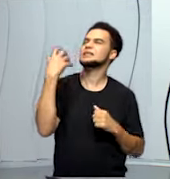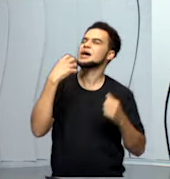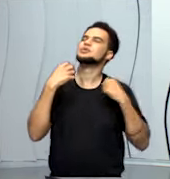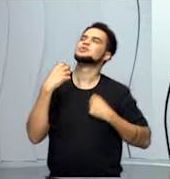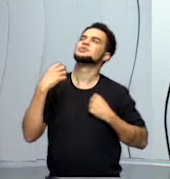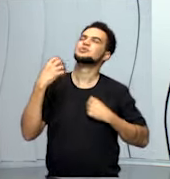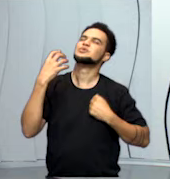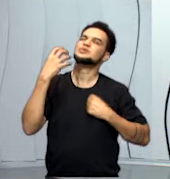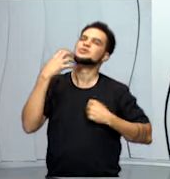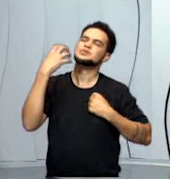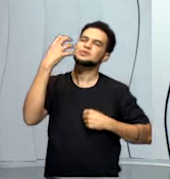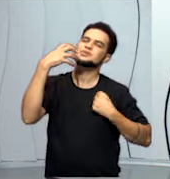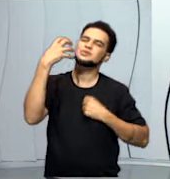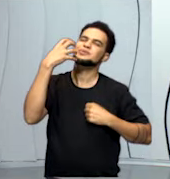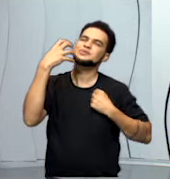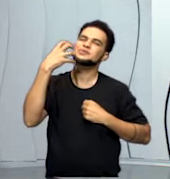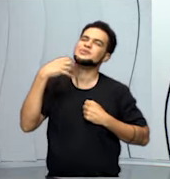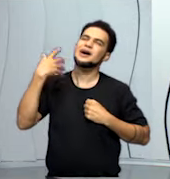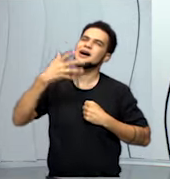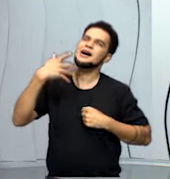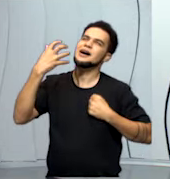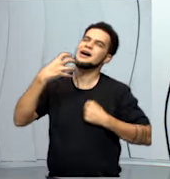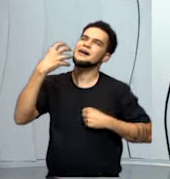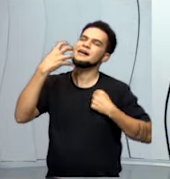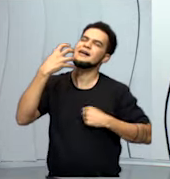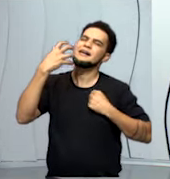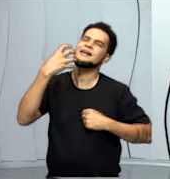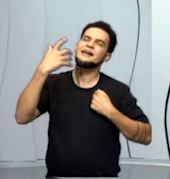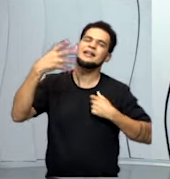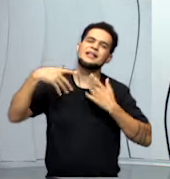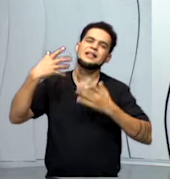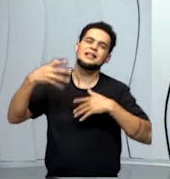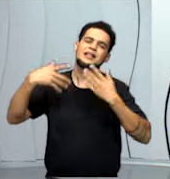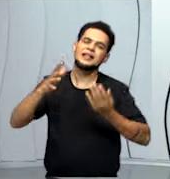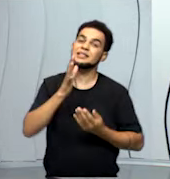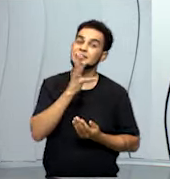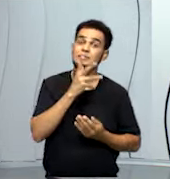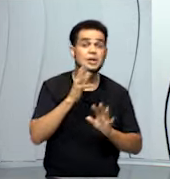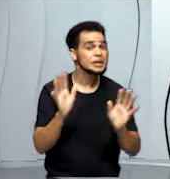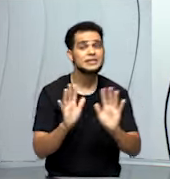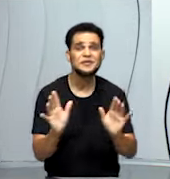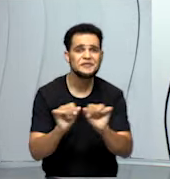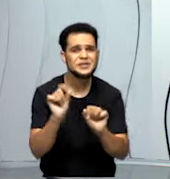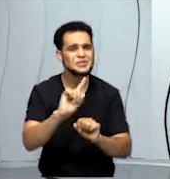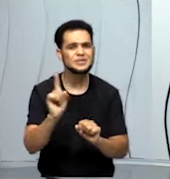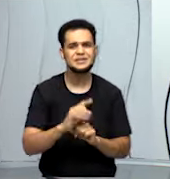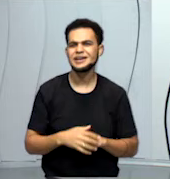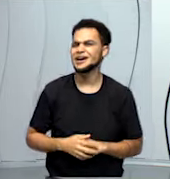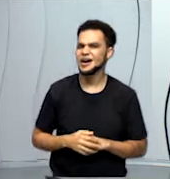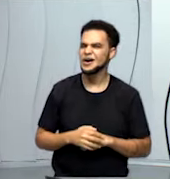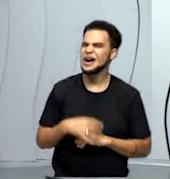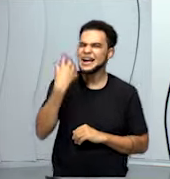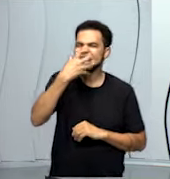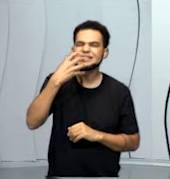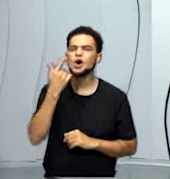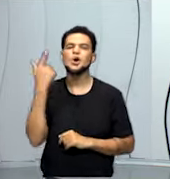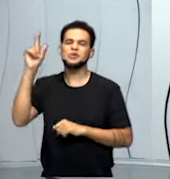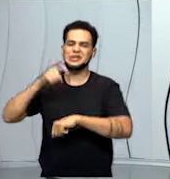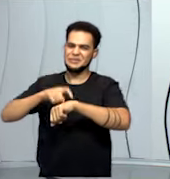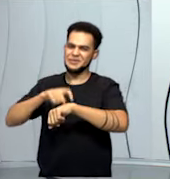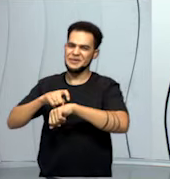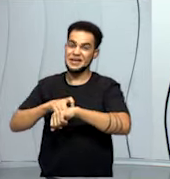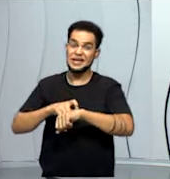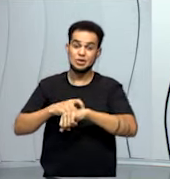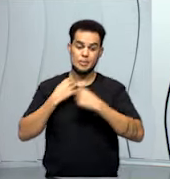ali as músicas todas dos filmes da Disney enquanto tomam banho, saboa. Não fazer isso não. Canta a música em outro momento e